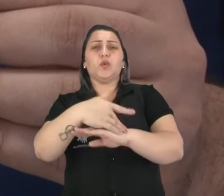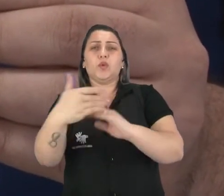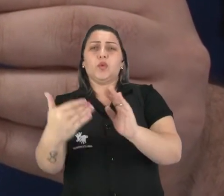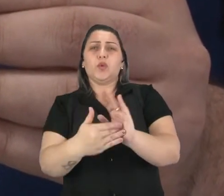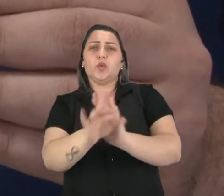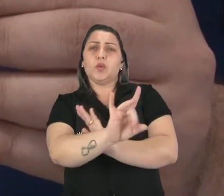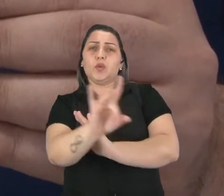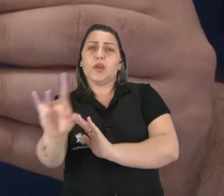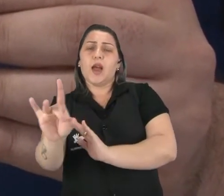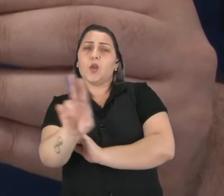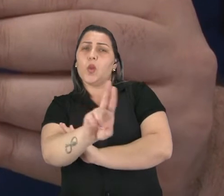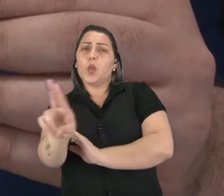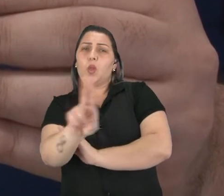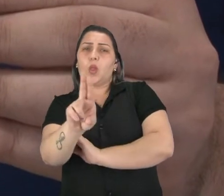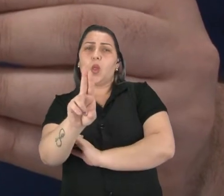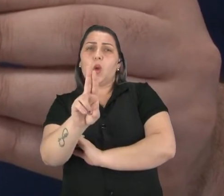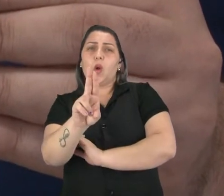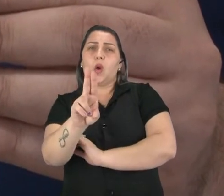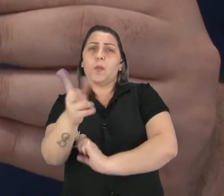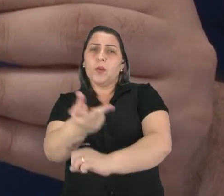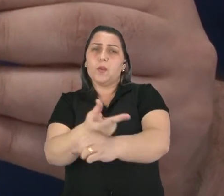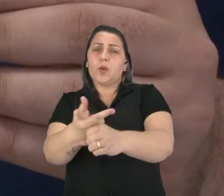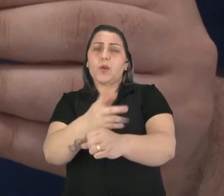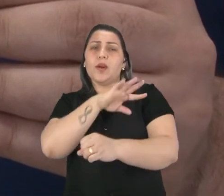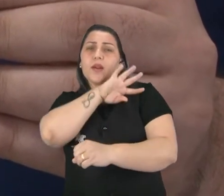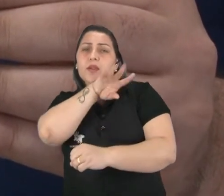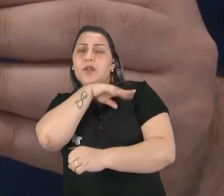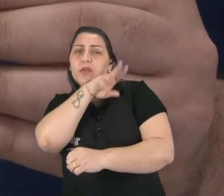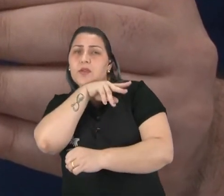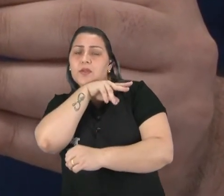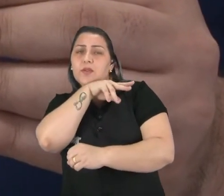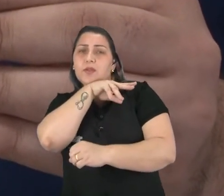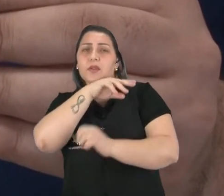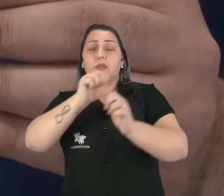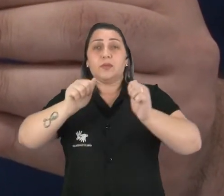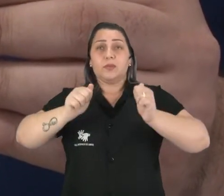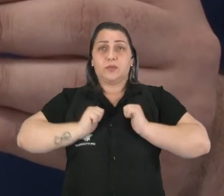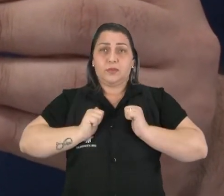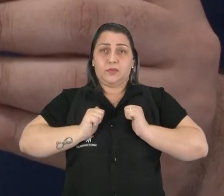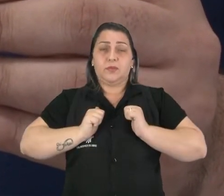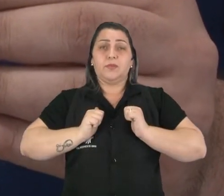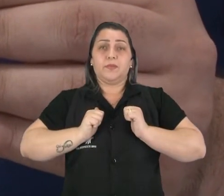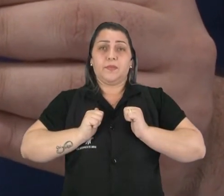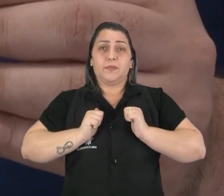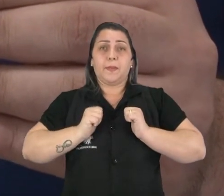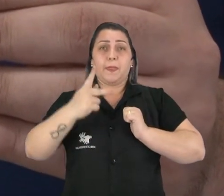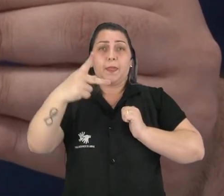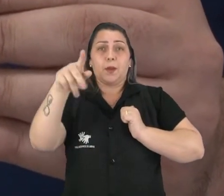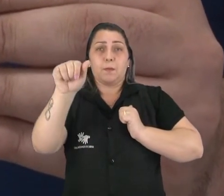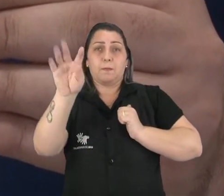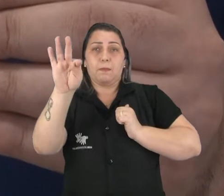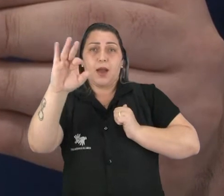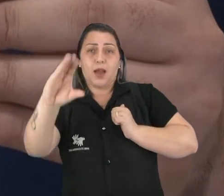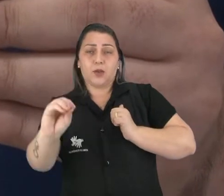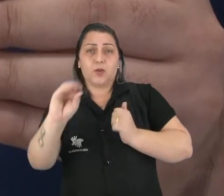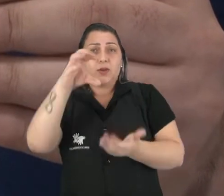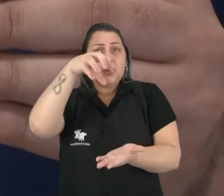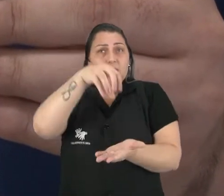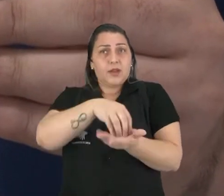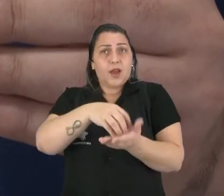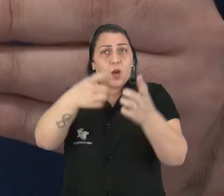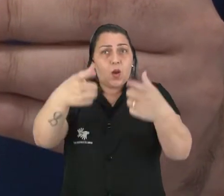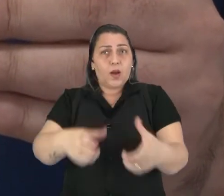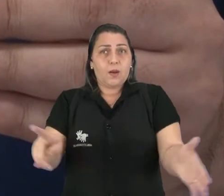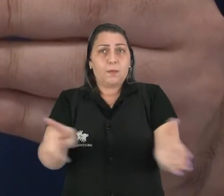nomes de caça. Os indígenas se posicionaram no... Se posicionam, desculpa, no pátio da aldeia, local da